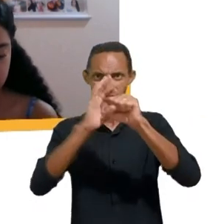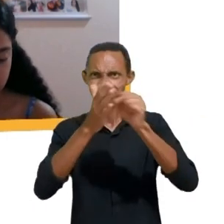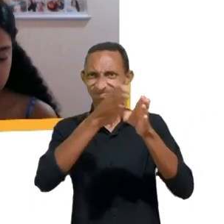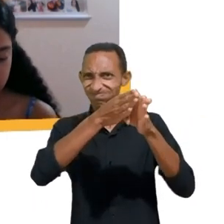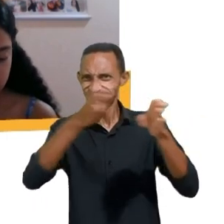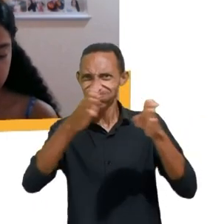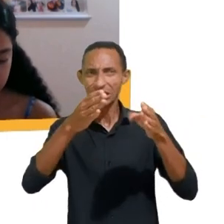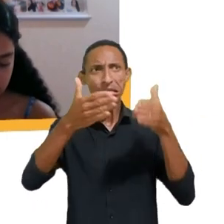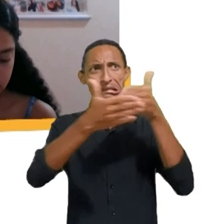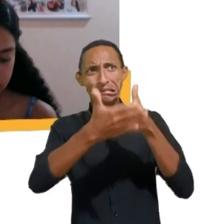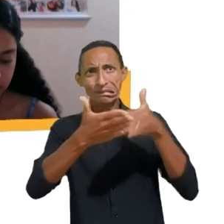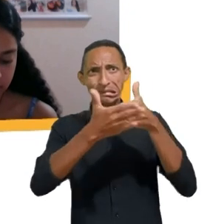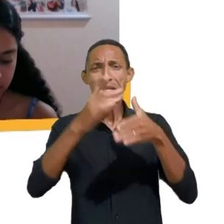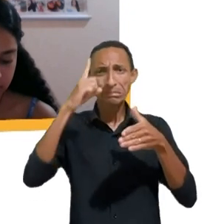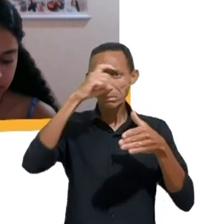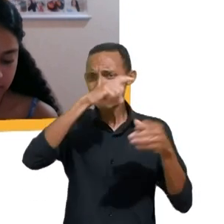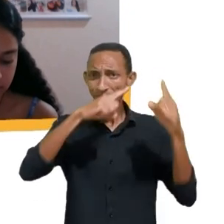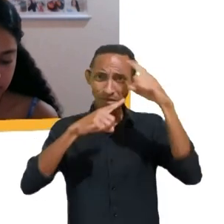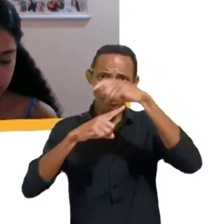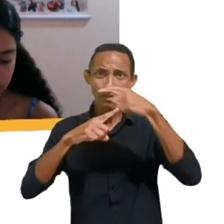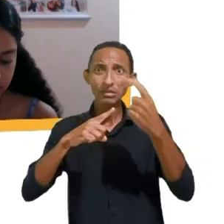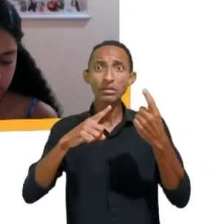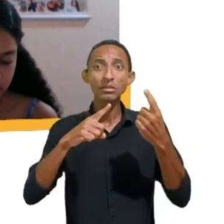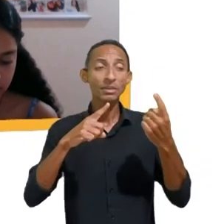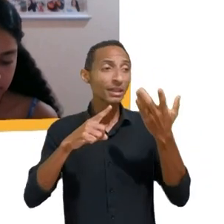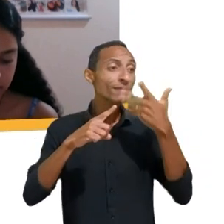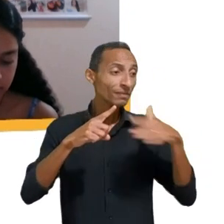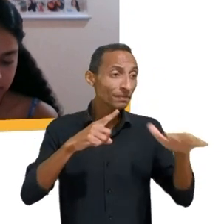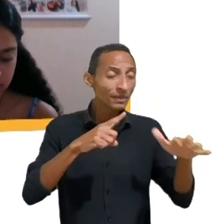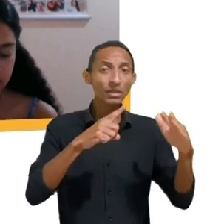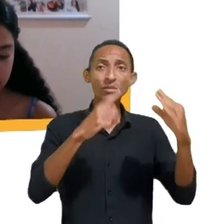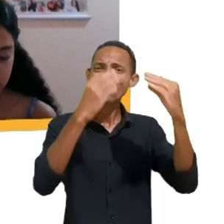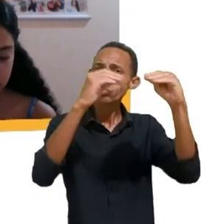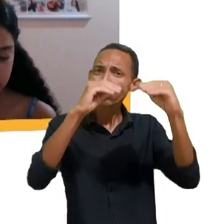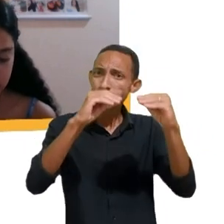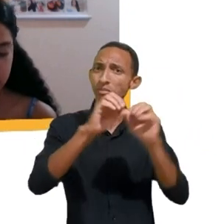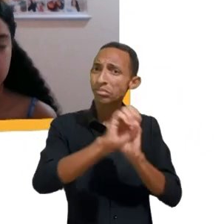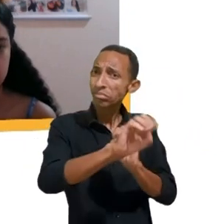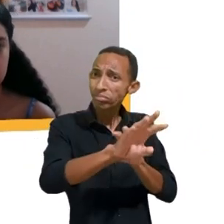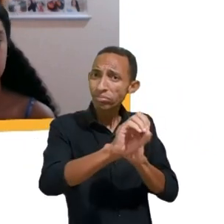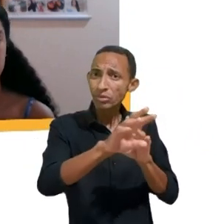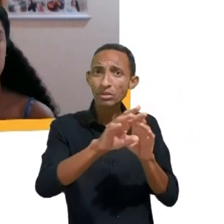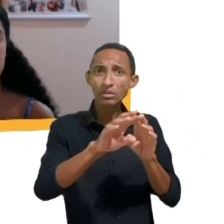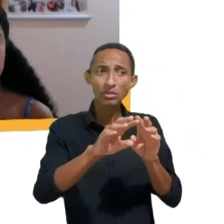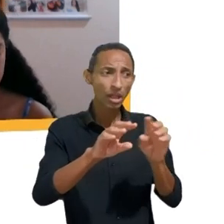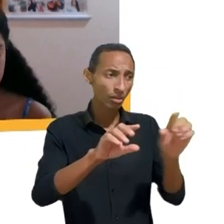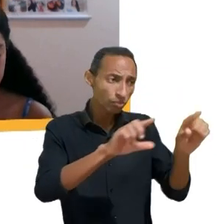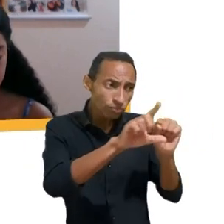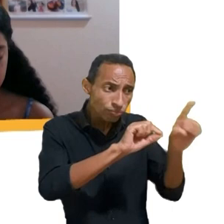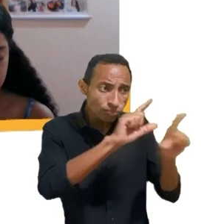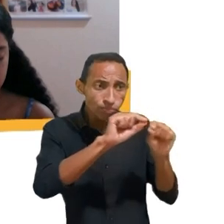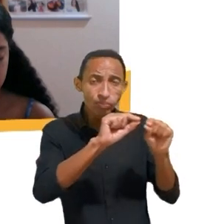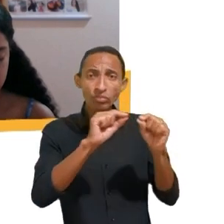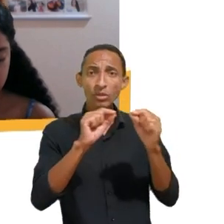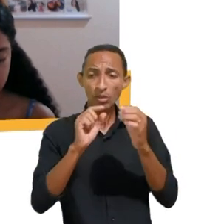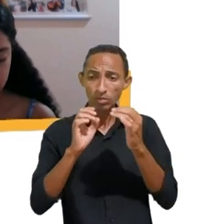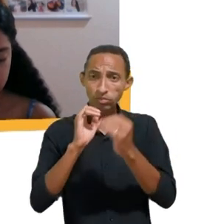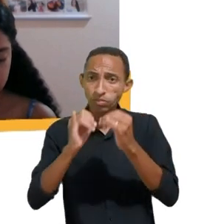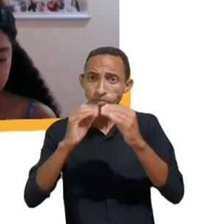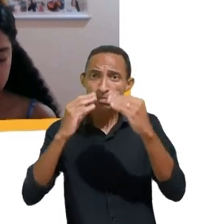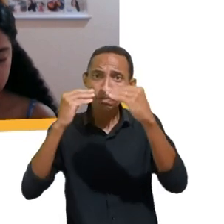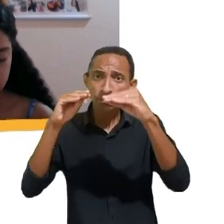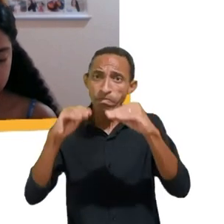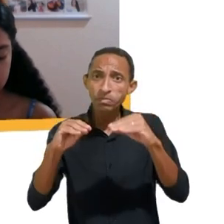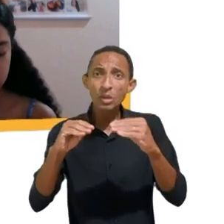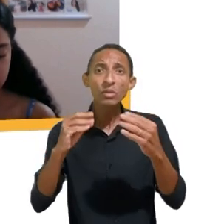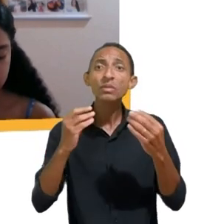sobre a questão do uso dos dados das crianças no contexto da educação, né? Sobre essas plataformas educacionais que têm utilizado